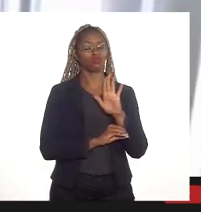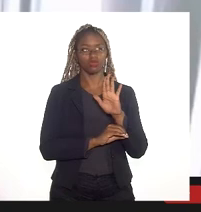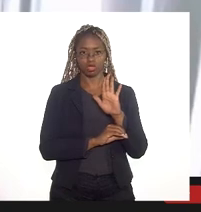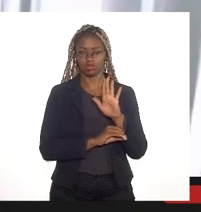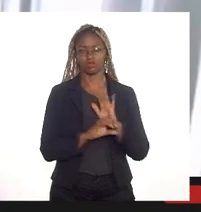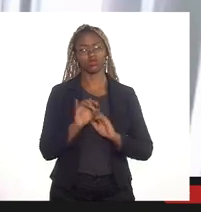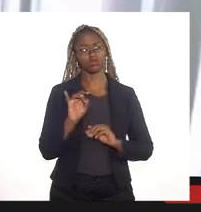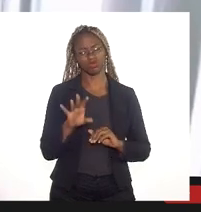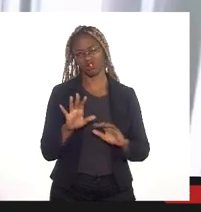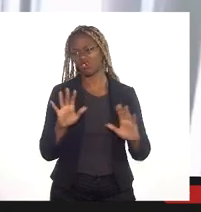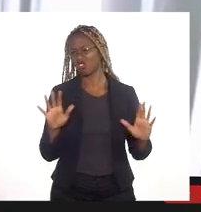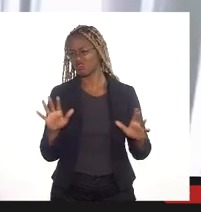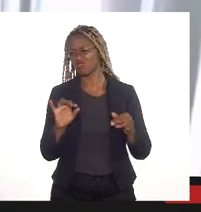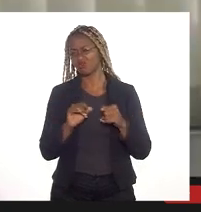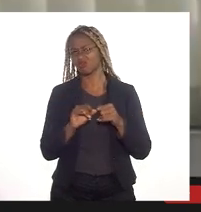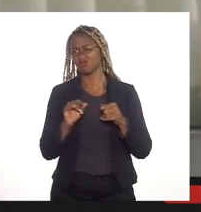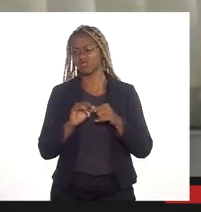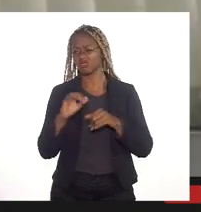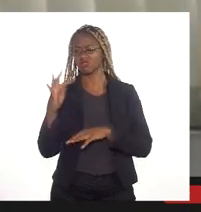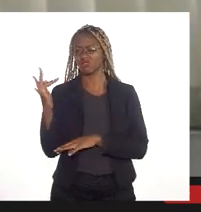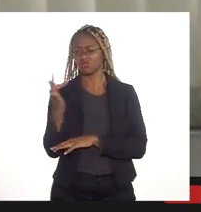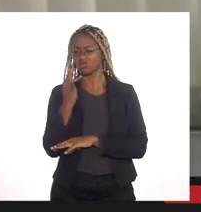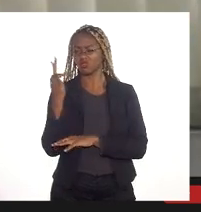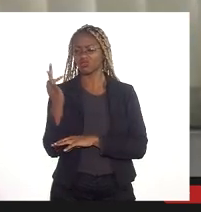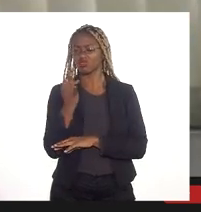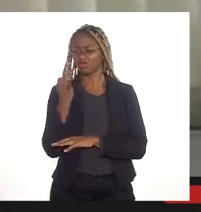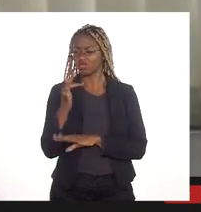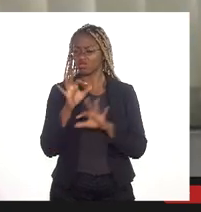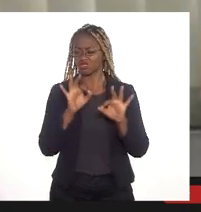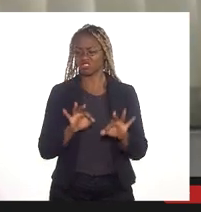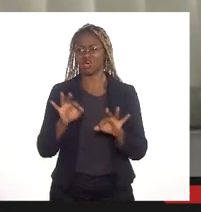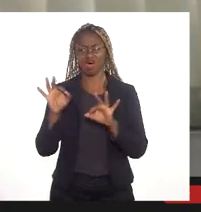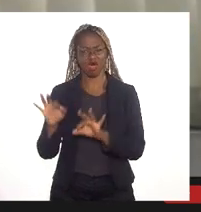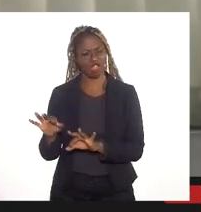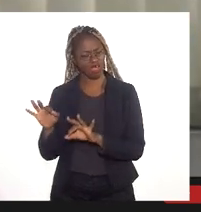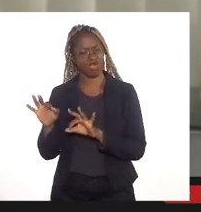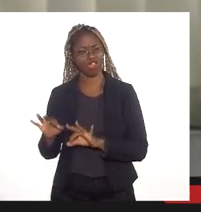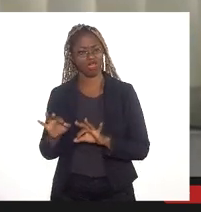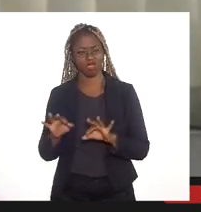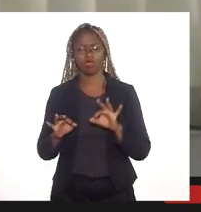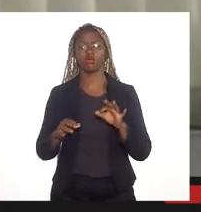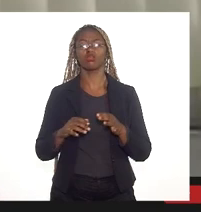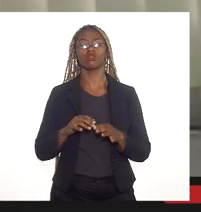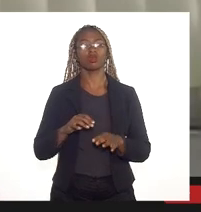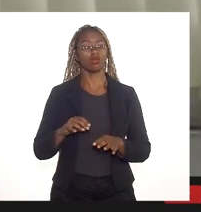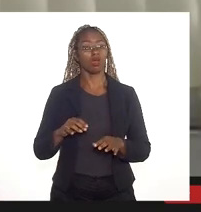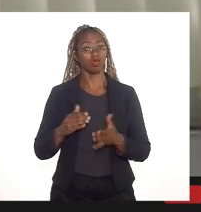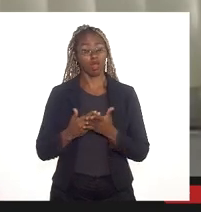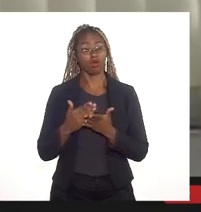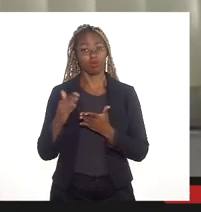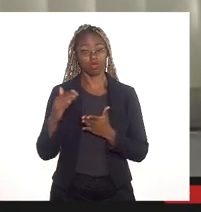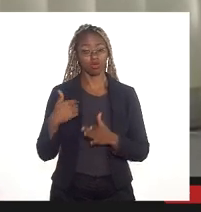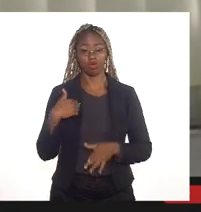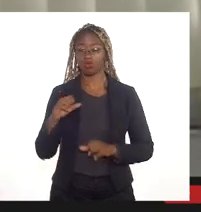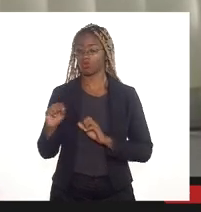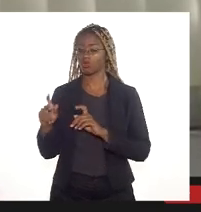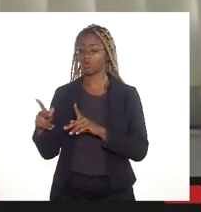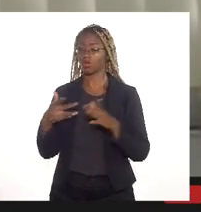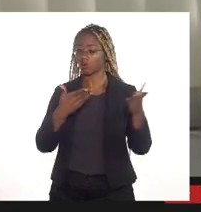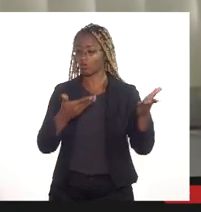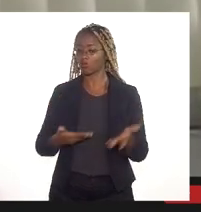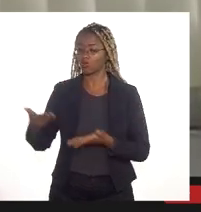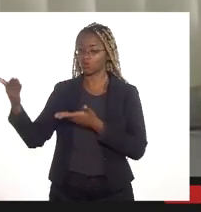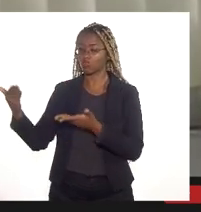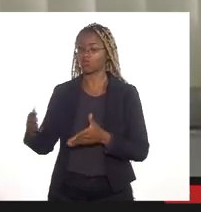Só para a gente fazer isso, um protocolo direitinho e aí, recebendo isso, eu dando ok e faço a convocação do